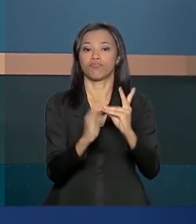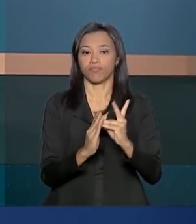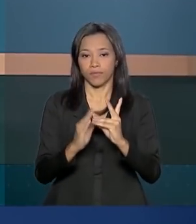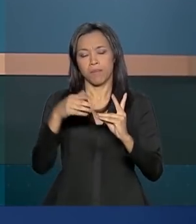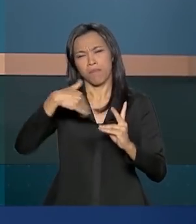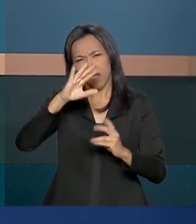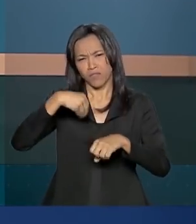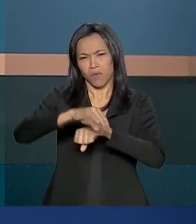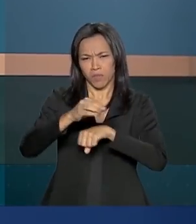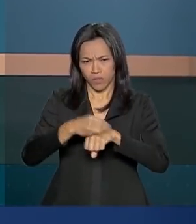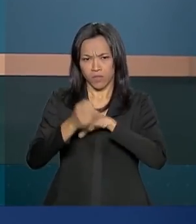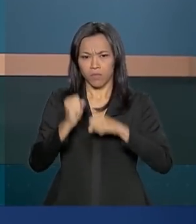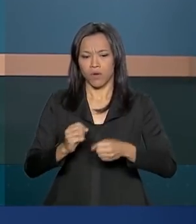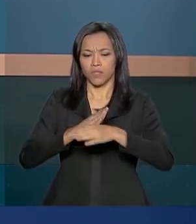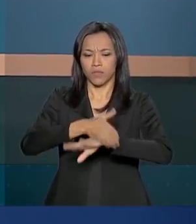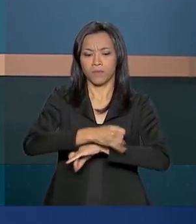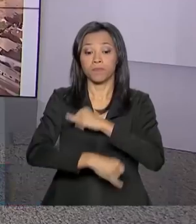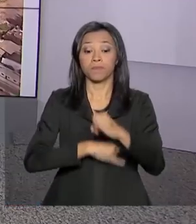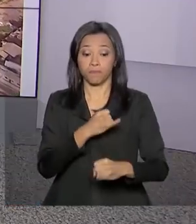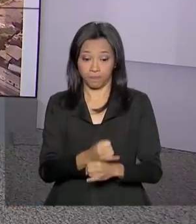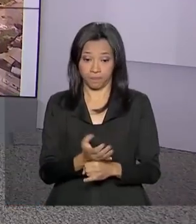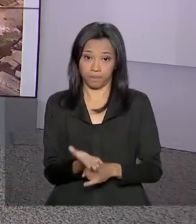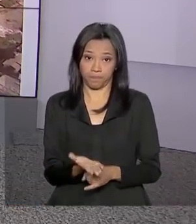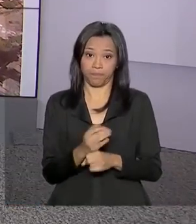nesse endereço que aparece aí na nossa tela.